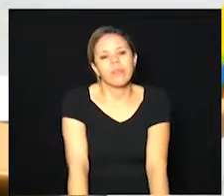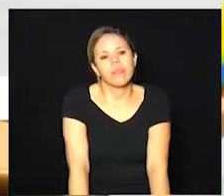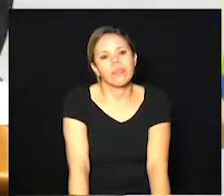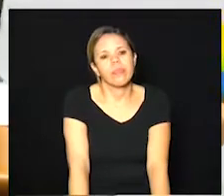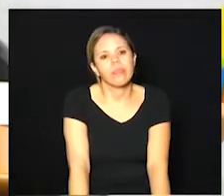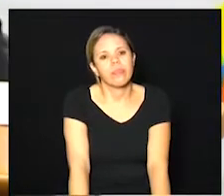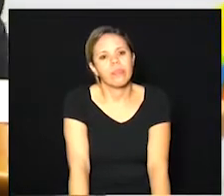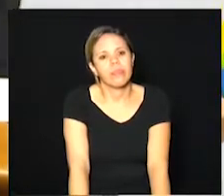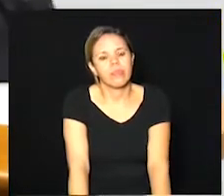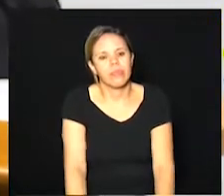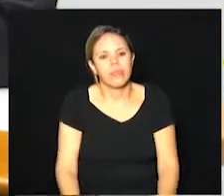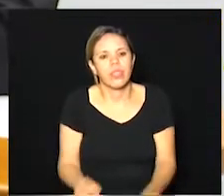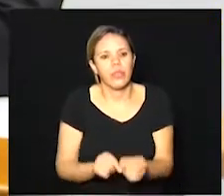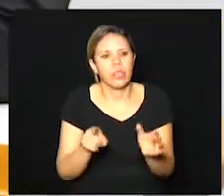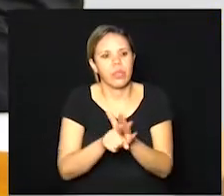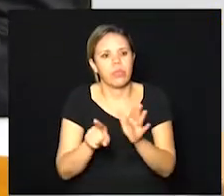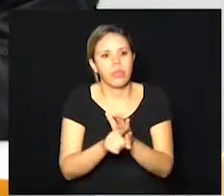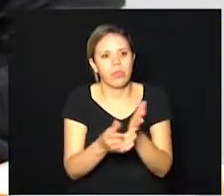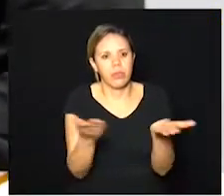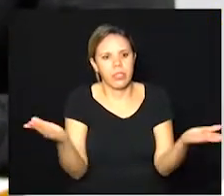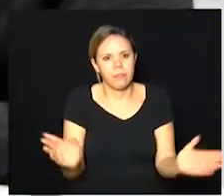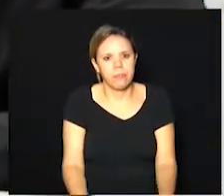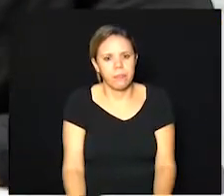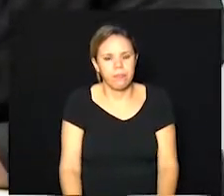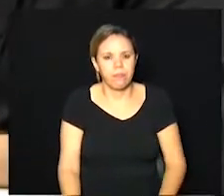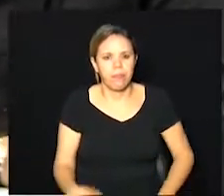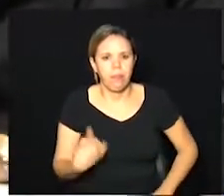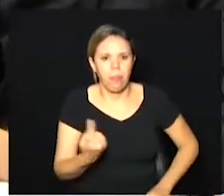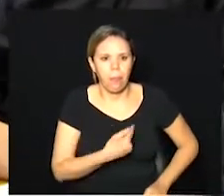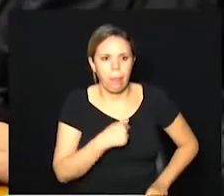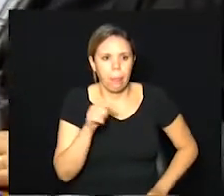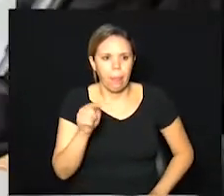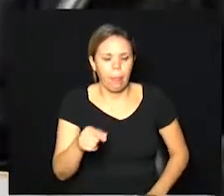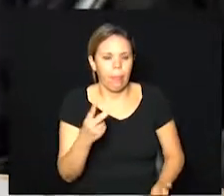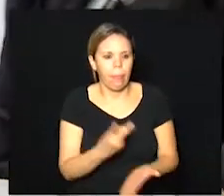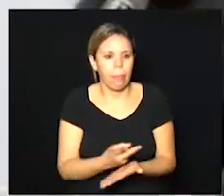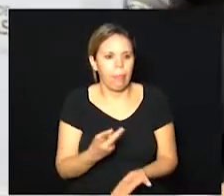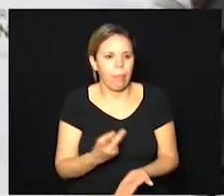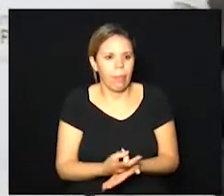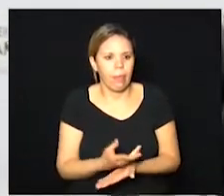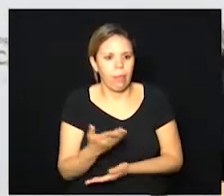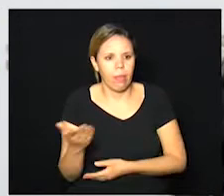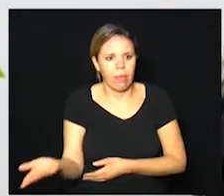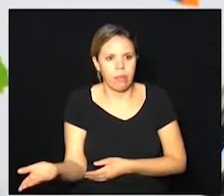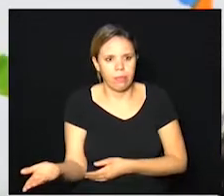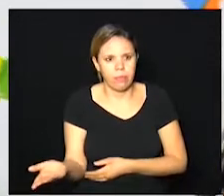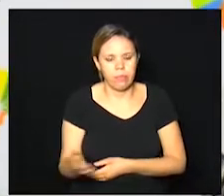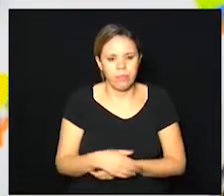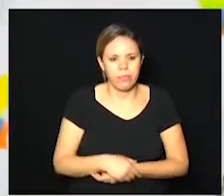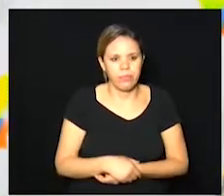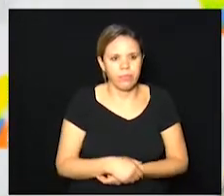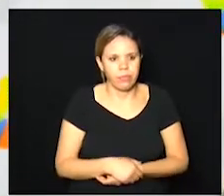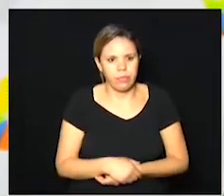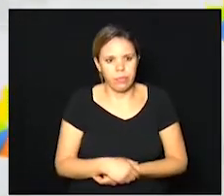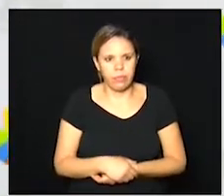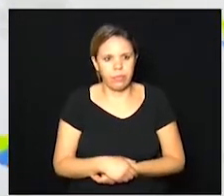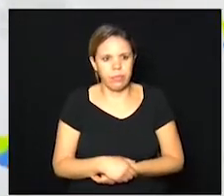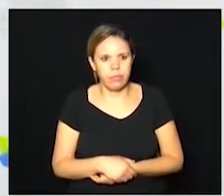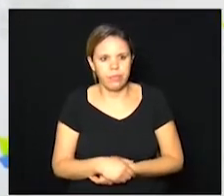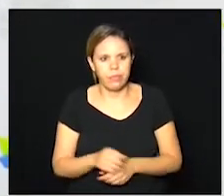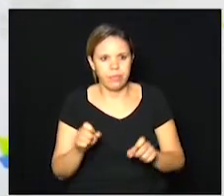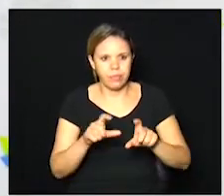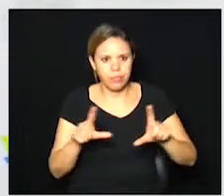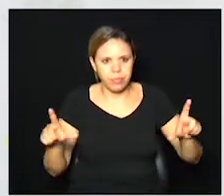fazendo aqui as perguntas para você. Aqui nós não temos um laser